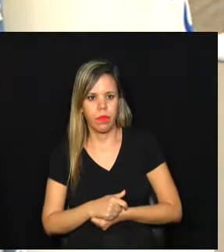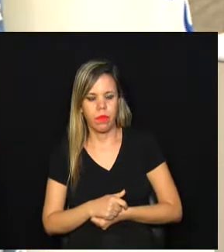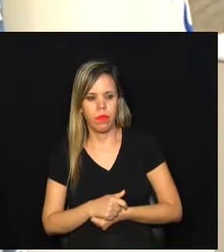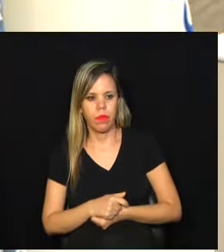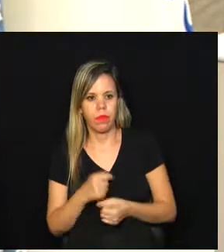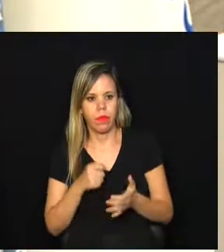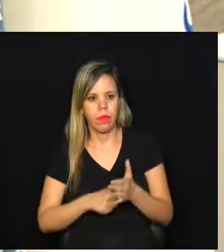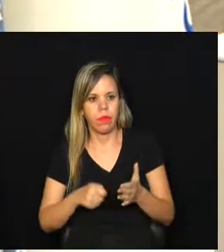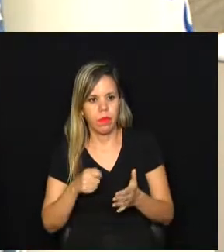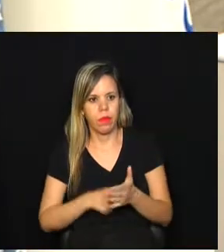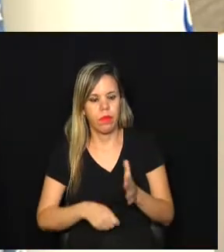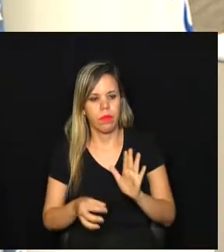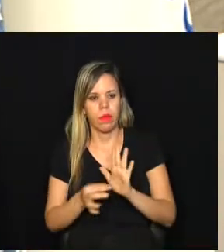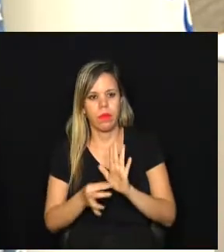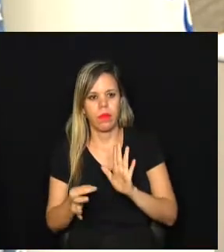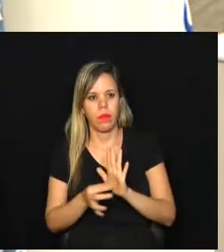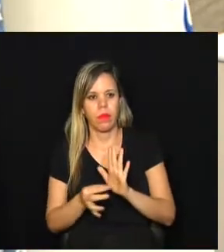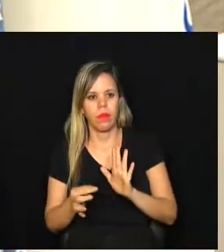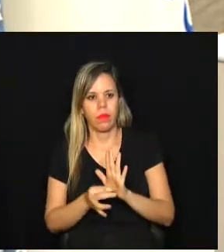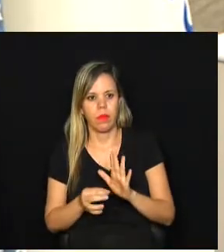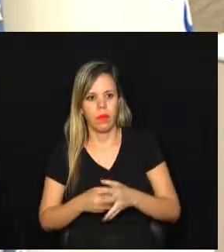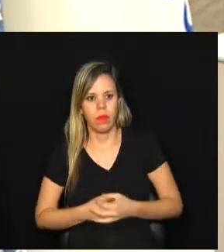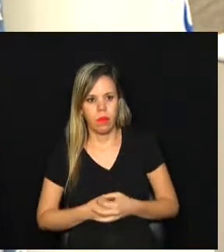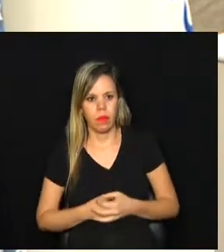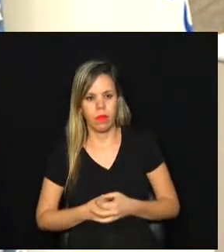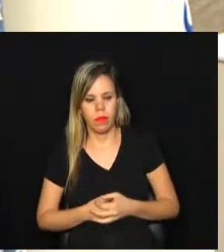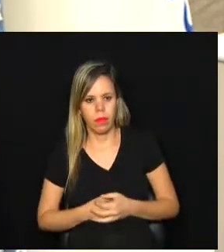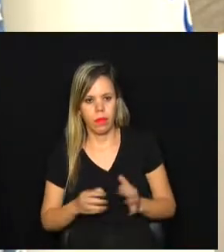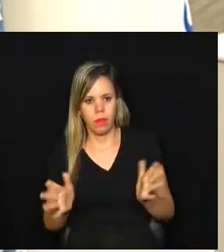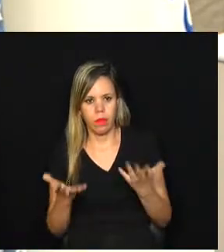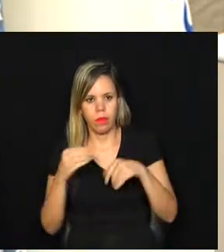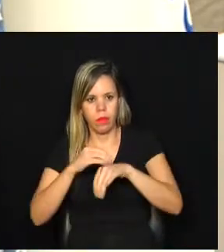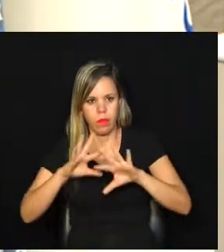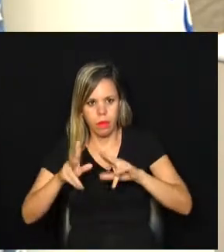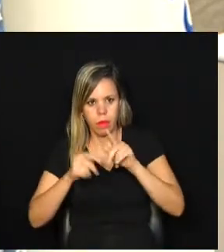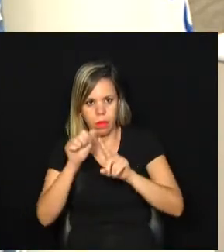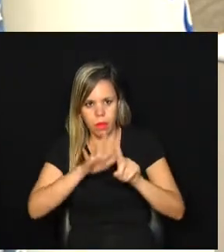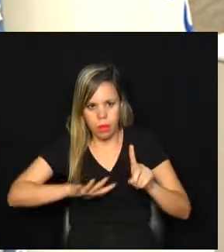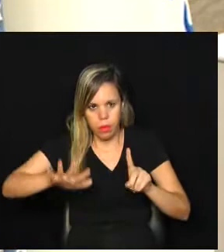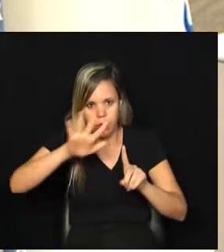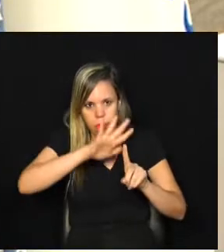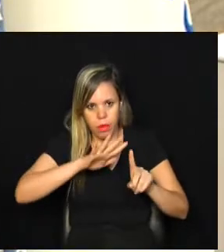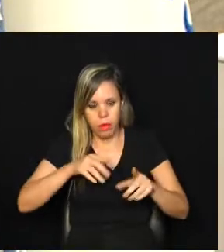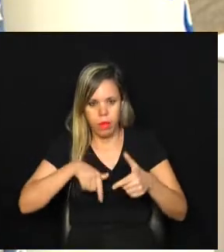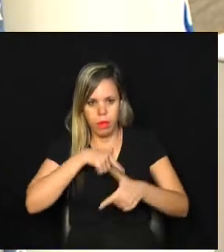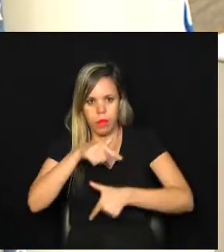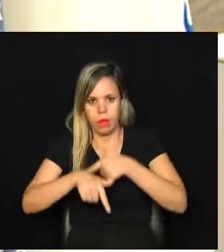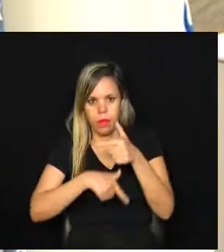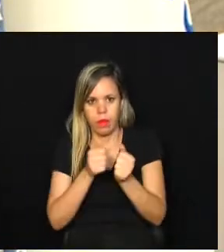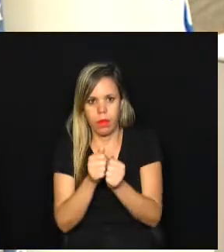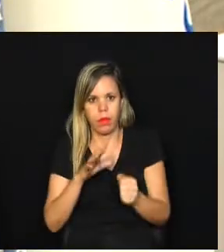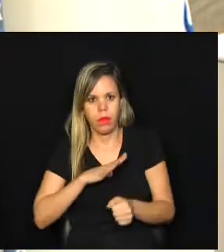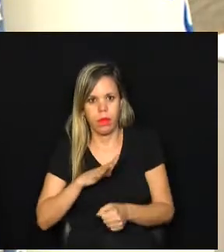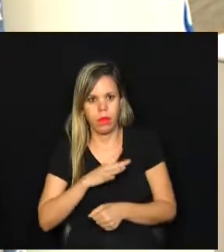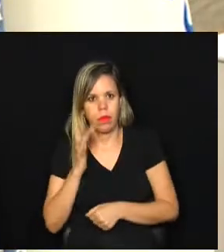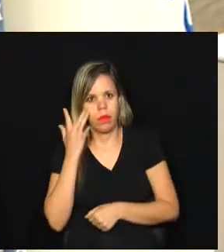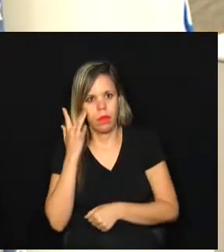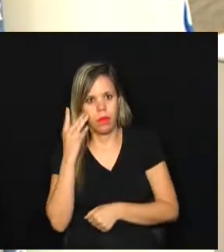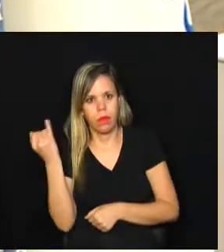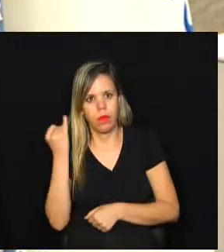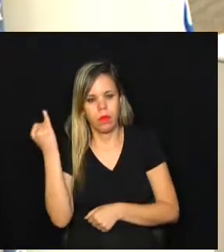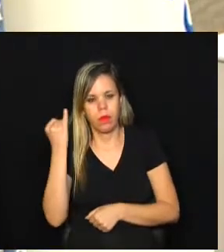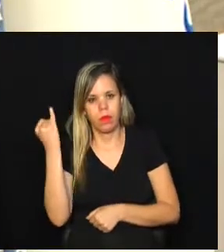pautas e a opinião e influenciando toda a sociedade, trabalhando pela cidade. Eu acho que é de suma